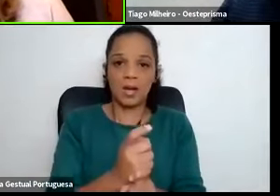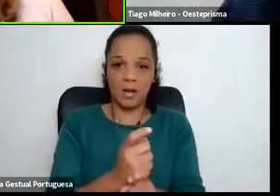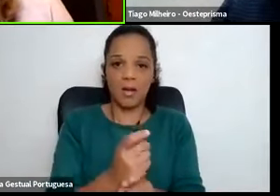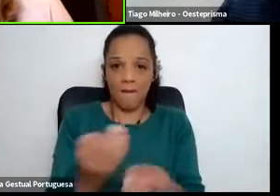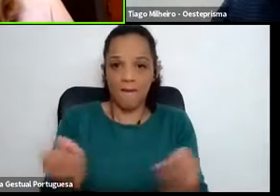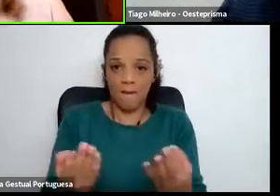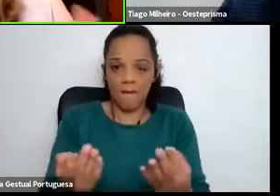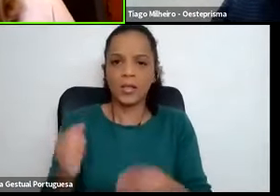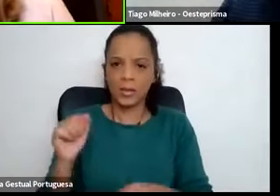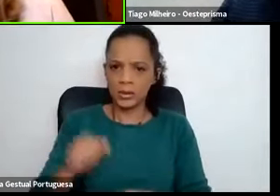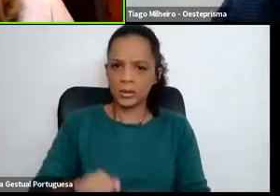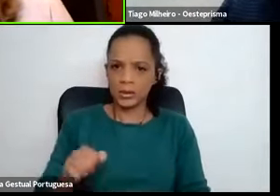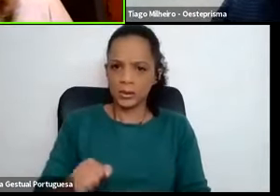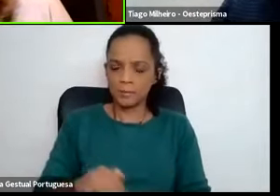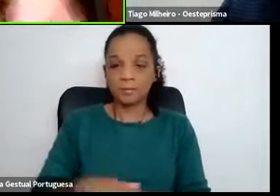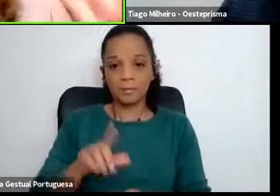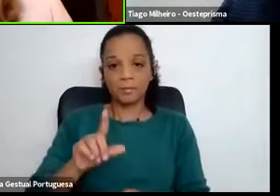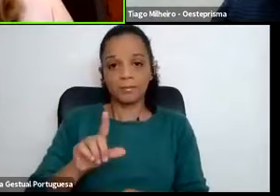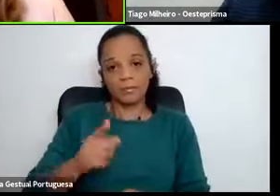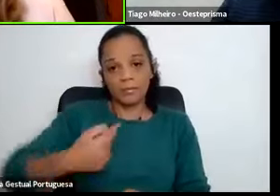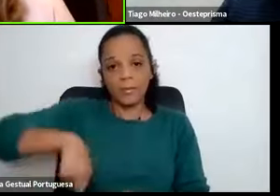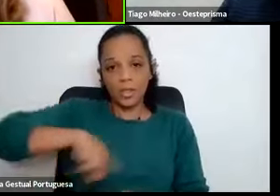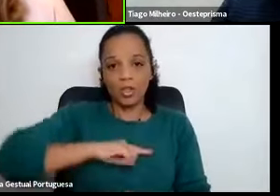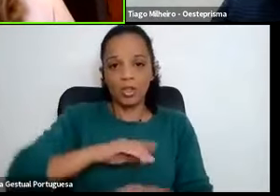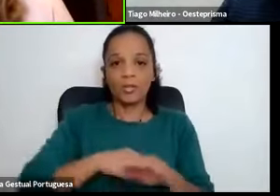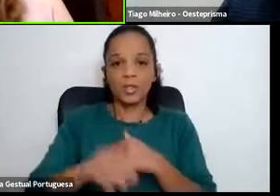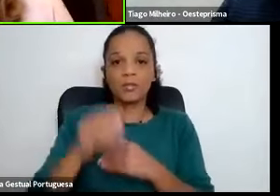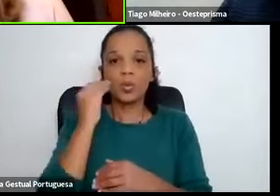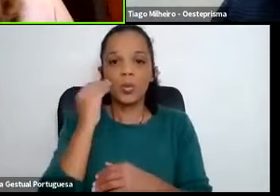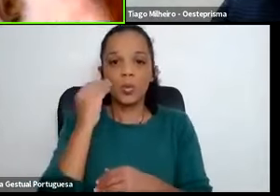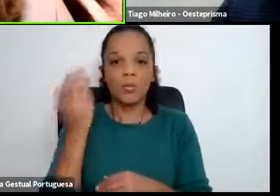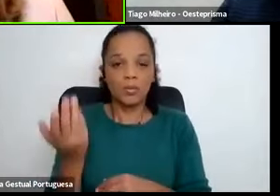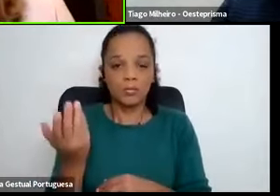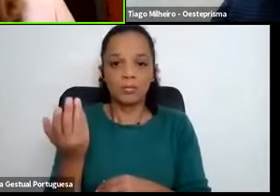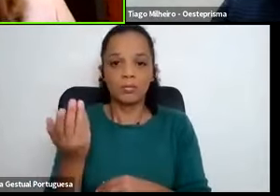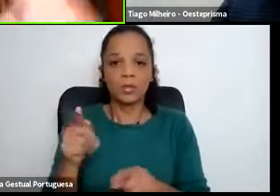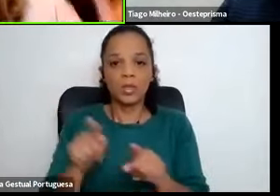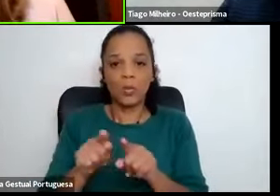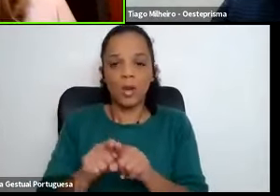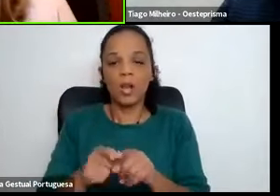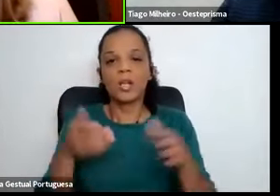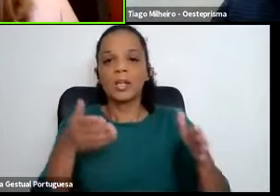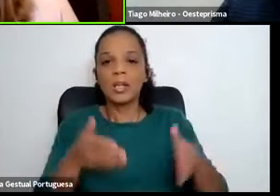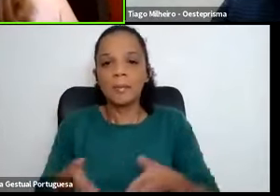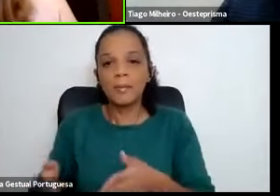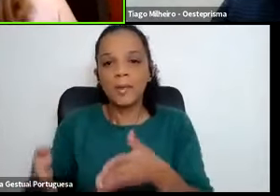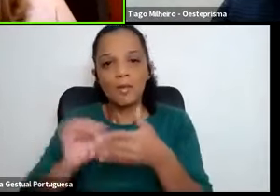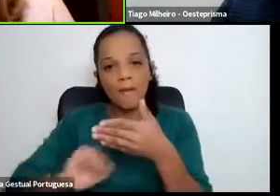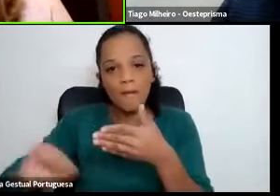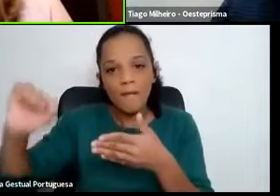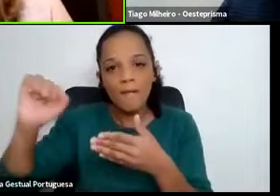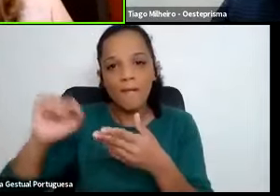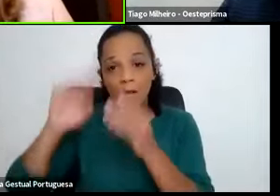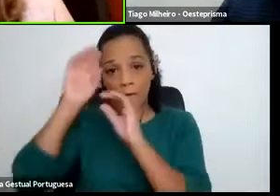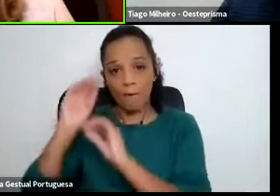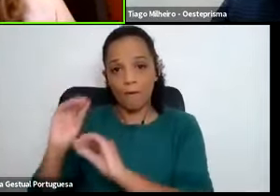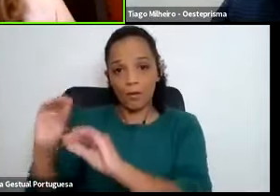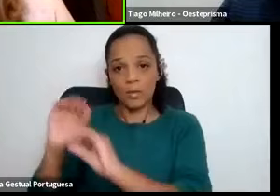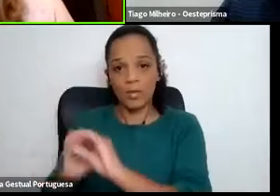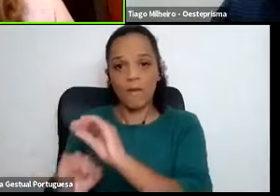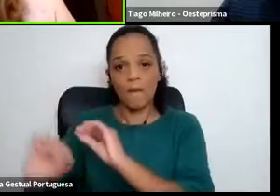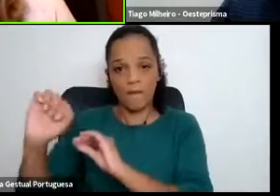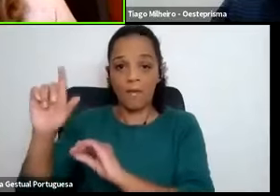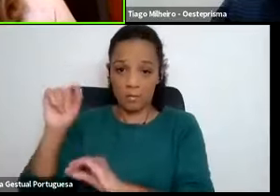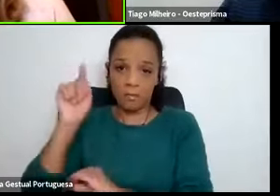Sim. E nós fazemos isso com o levantamento, quer, dos seus percursos, da sua formação, que também é muito